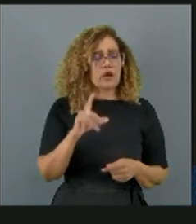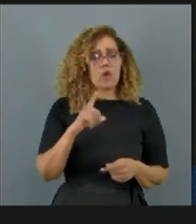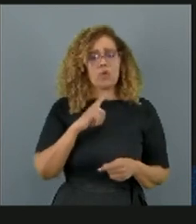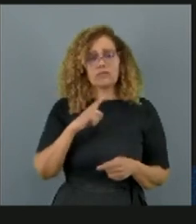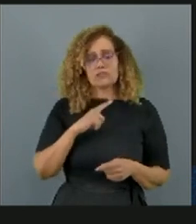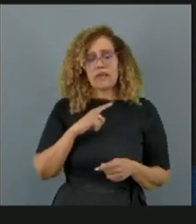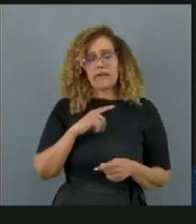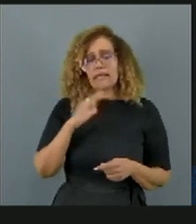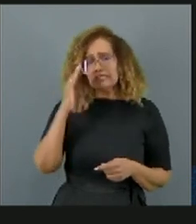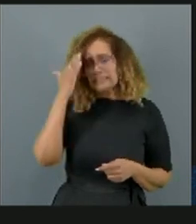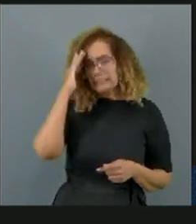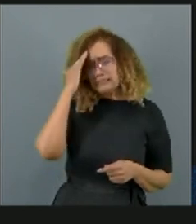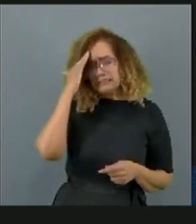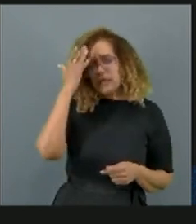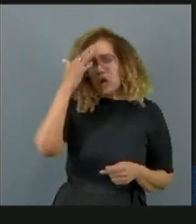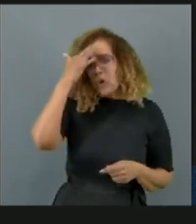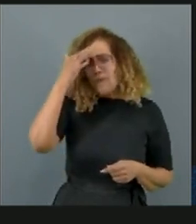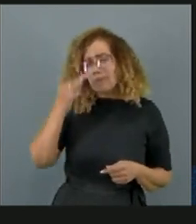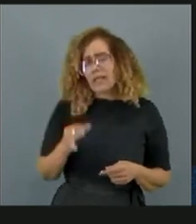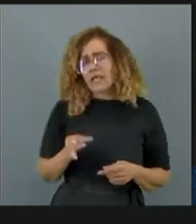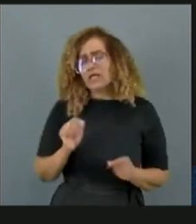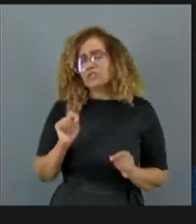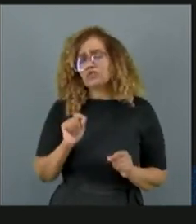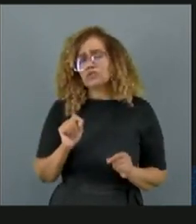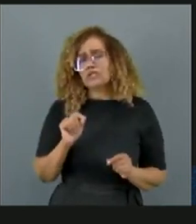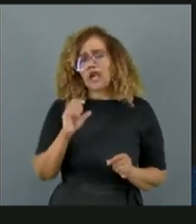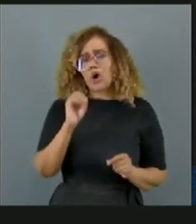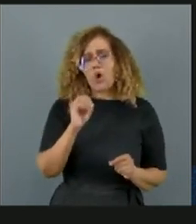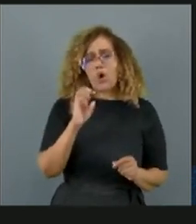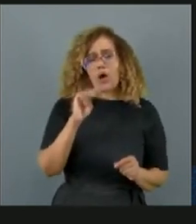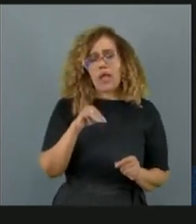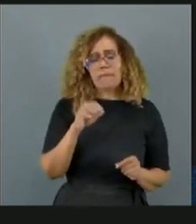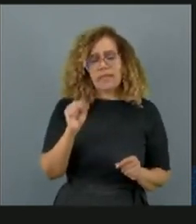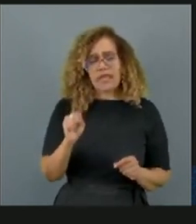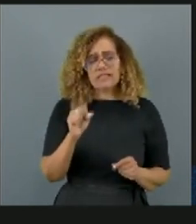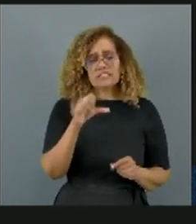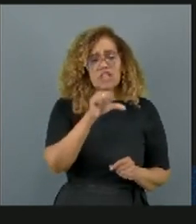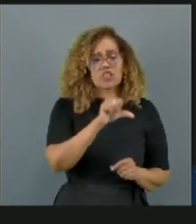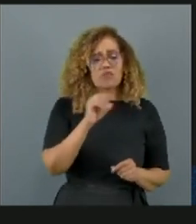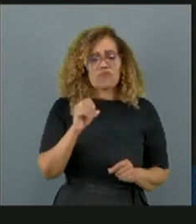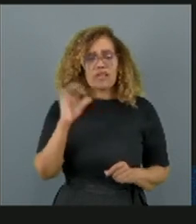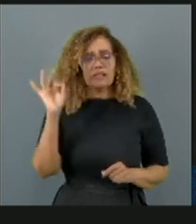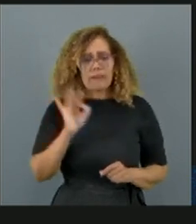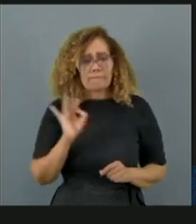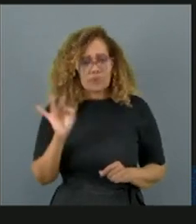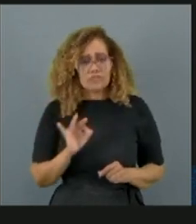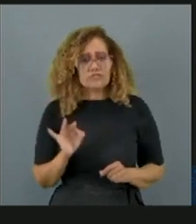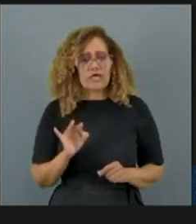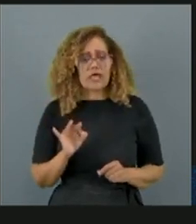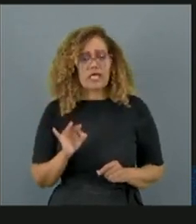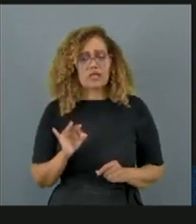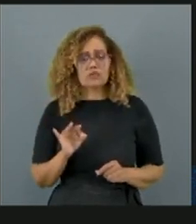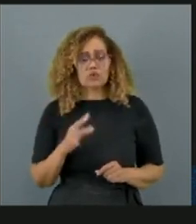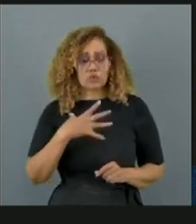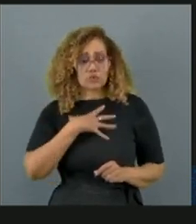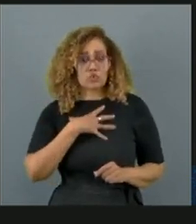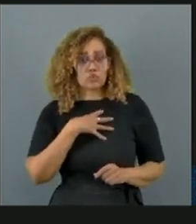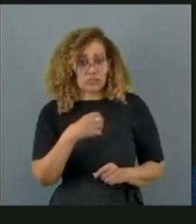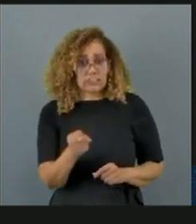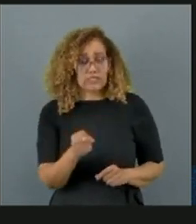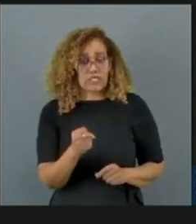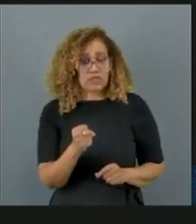do que a própria OMS apregoa. E 90% dos suicídios